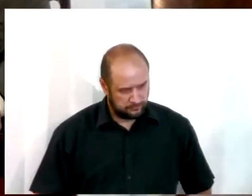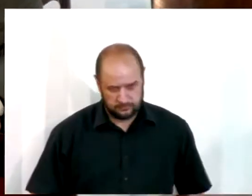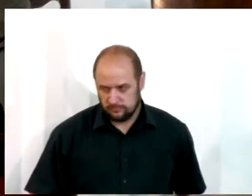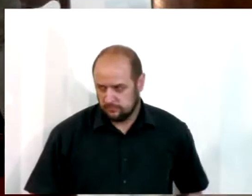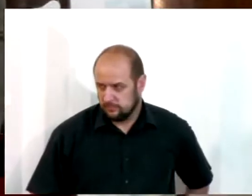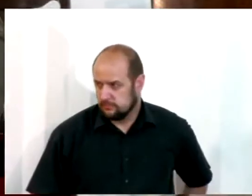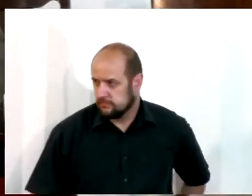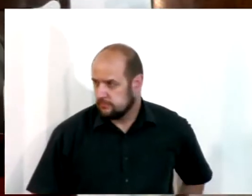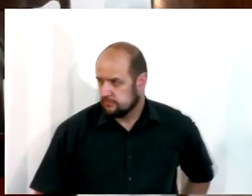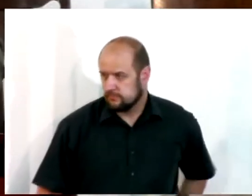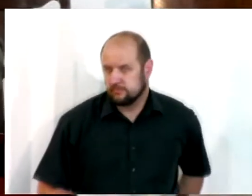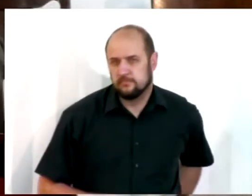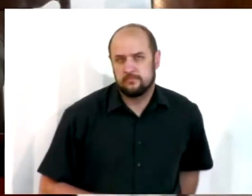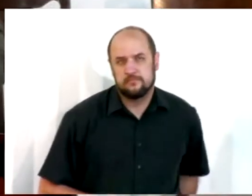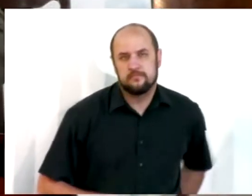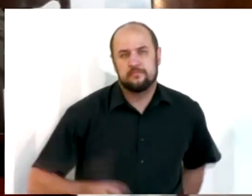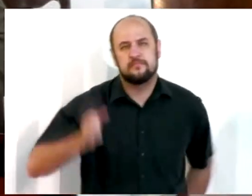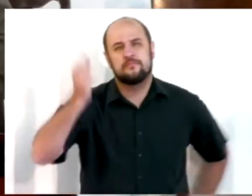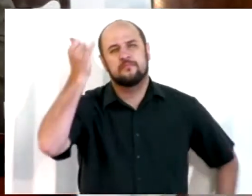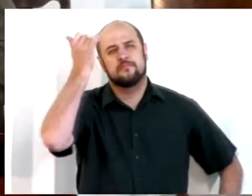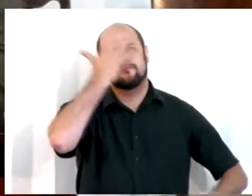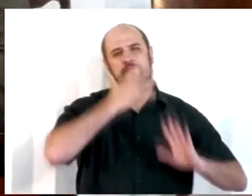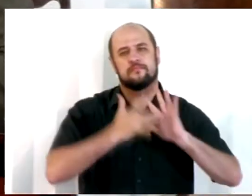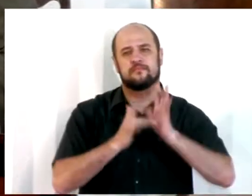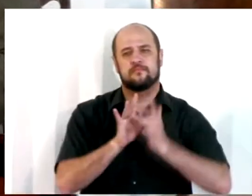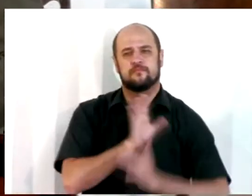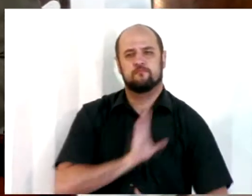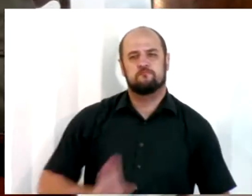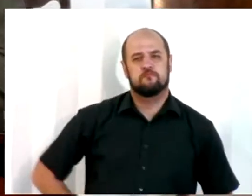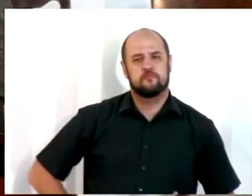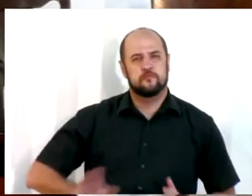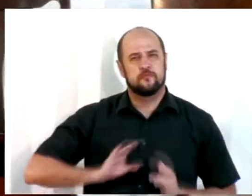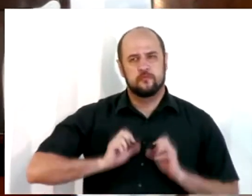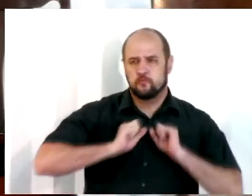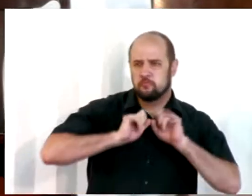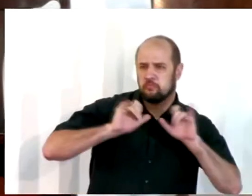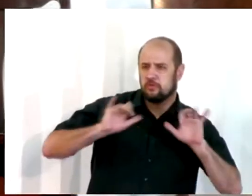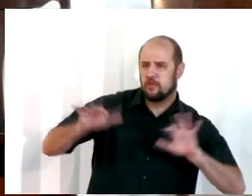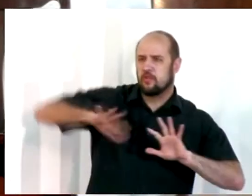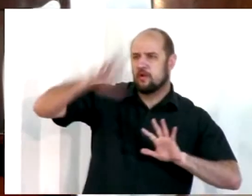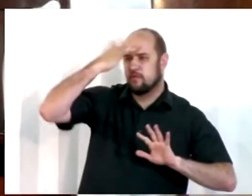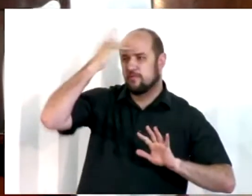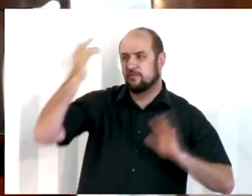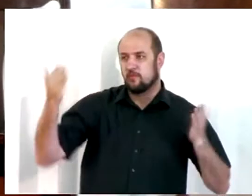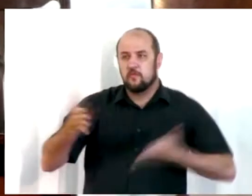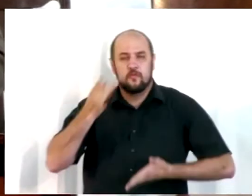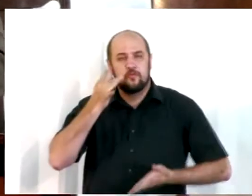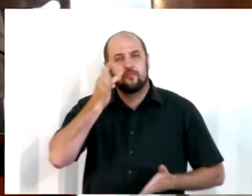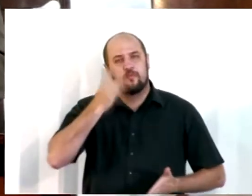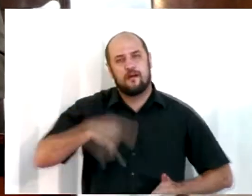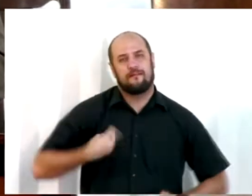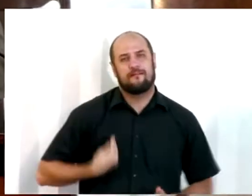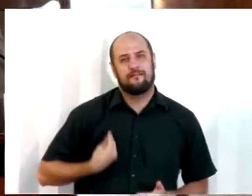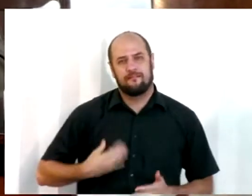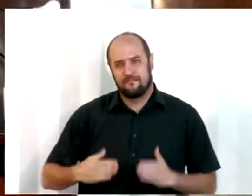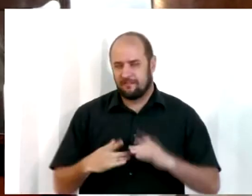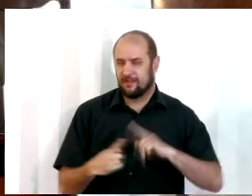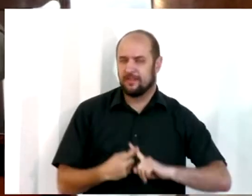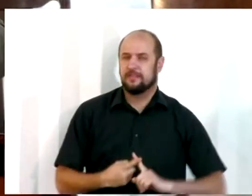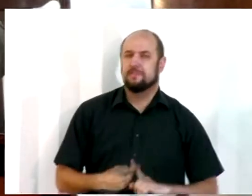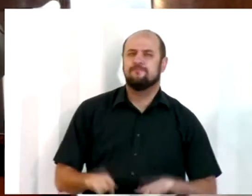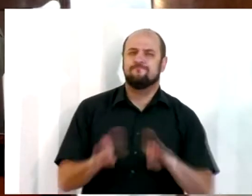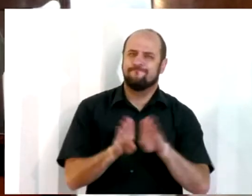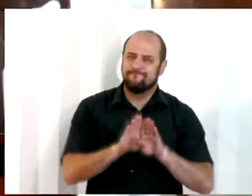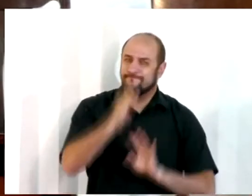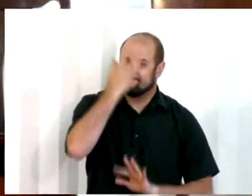Que a graça e paz do nosso Senhor e Salvador Jesus Cristo estejam com todos os irmãos presentes aqui na igreja e os nossos irmãos também que